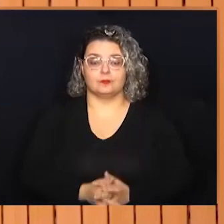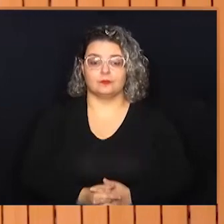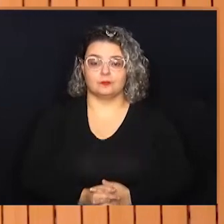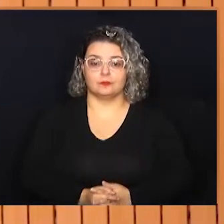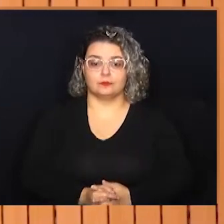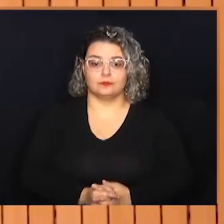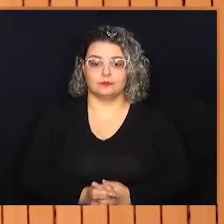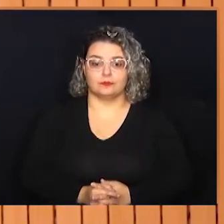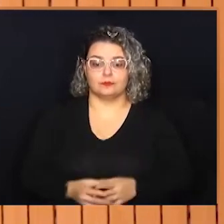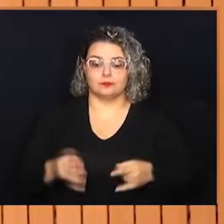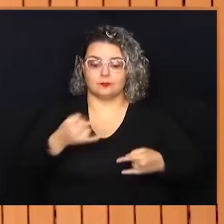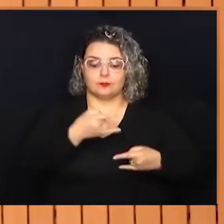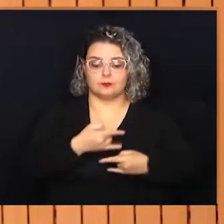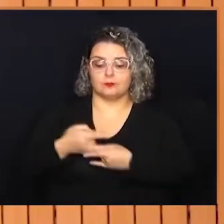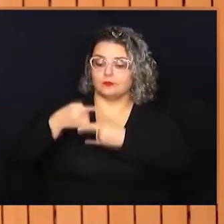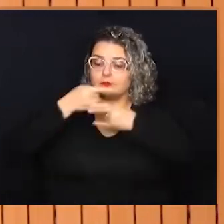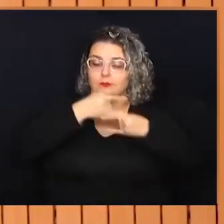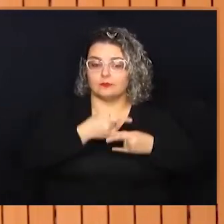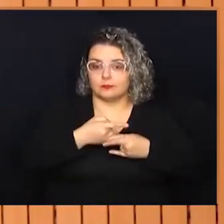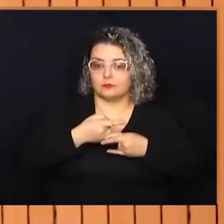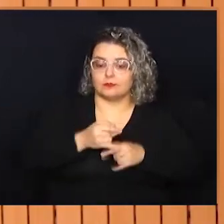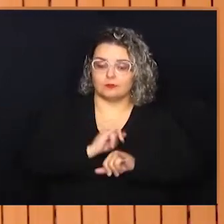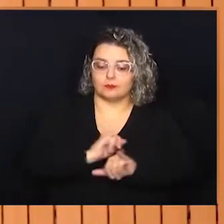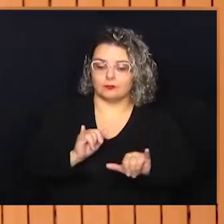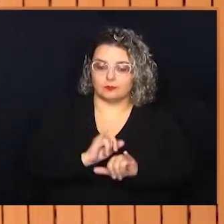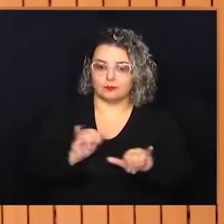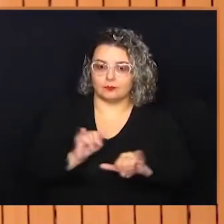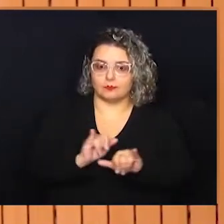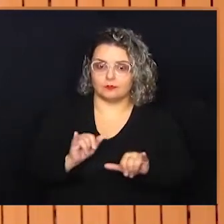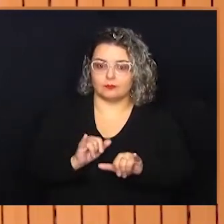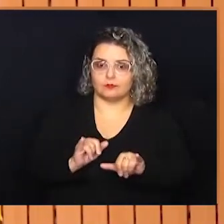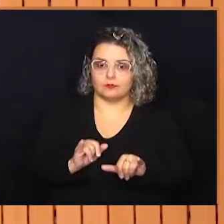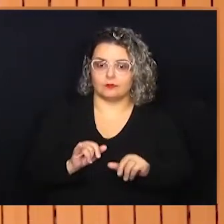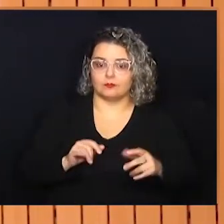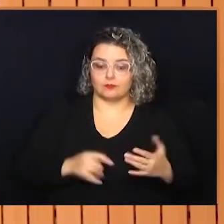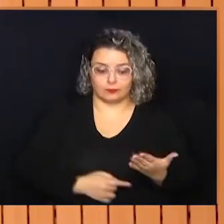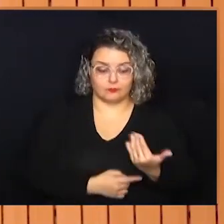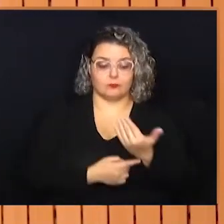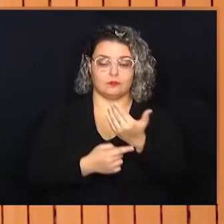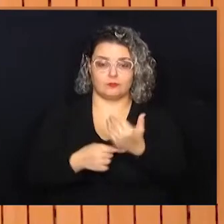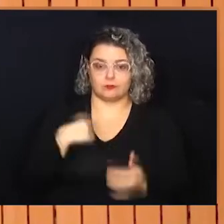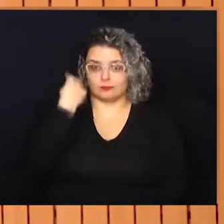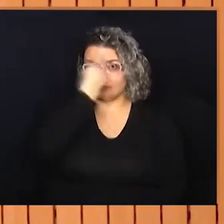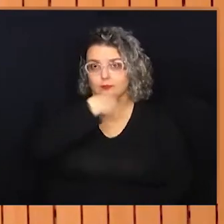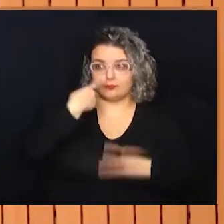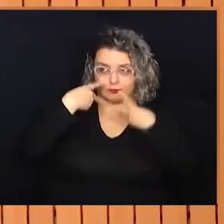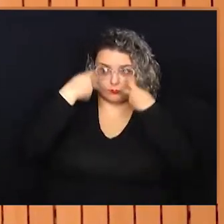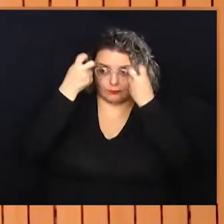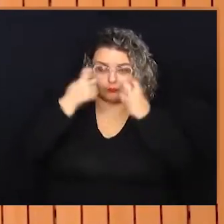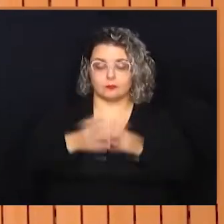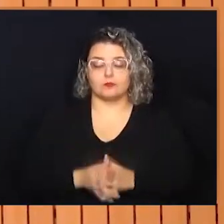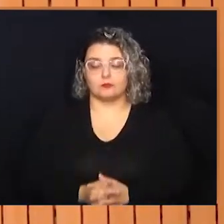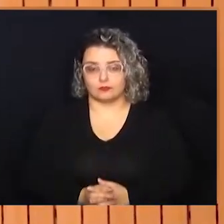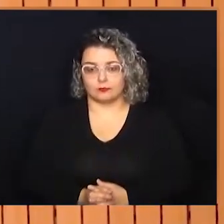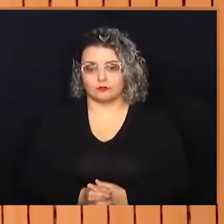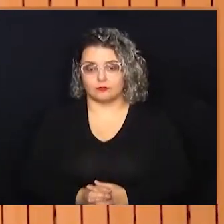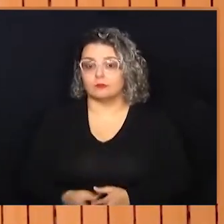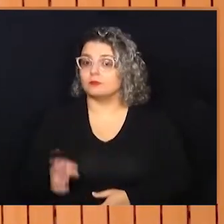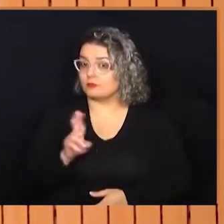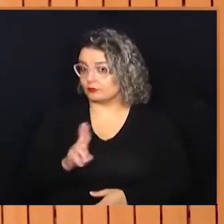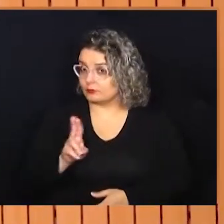live expondo como as tecnologias de reconhecimento facial